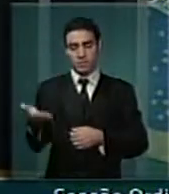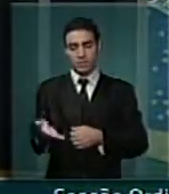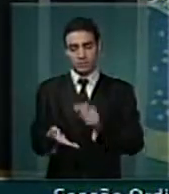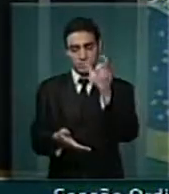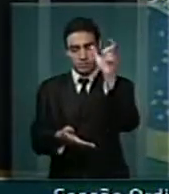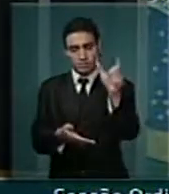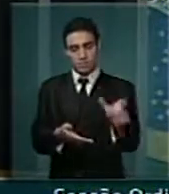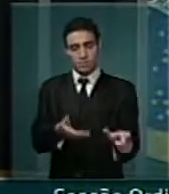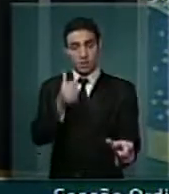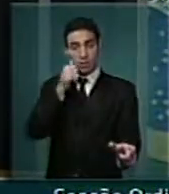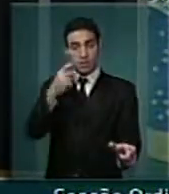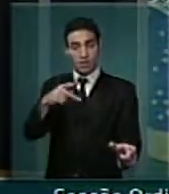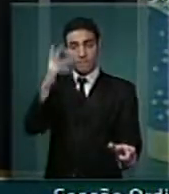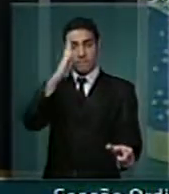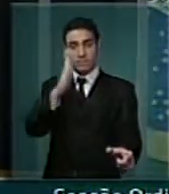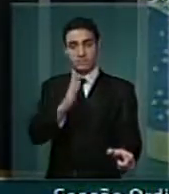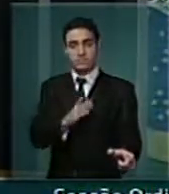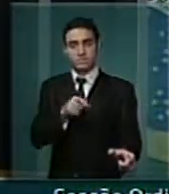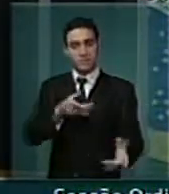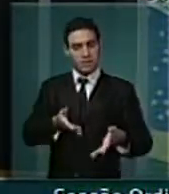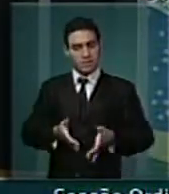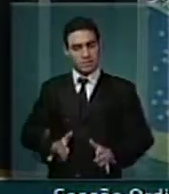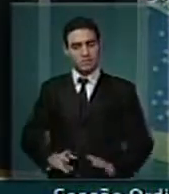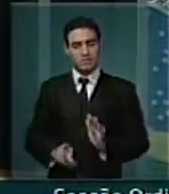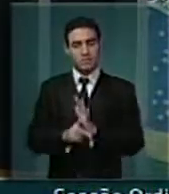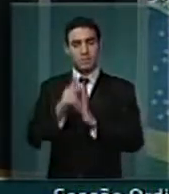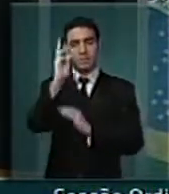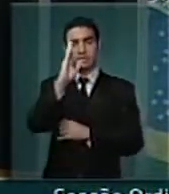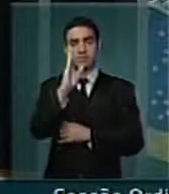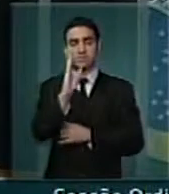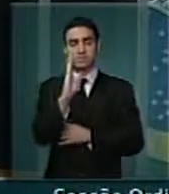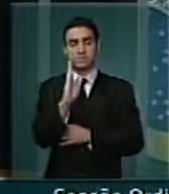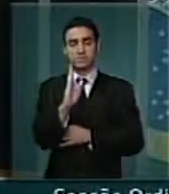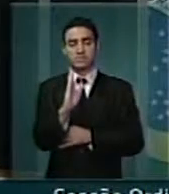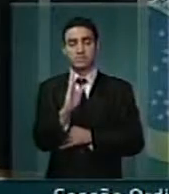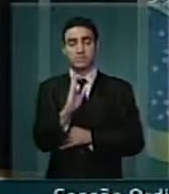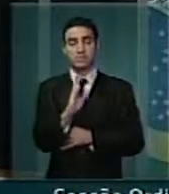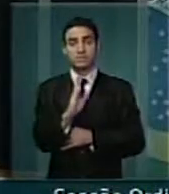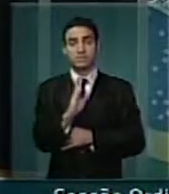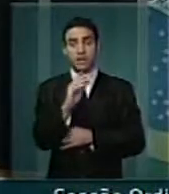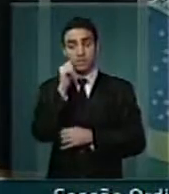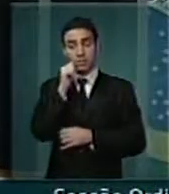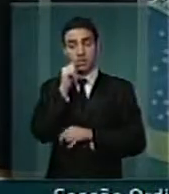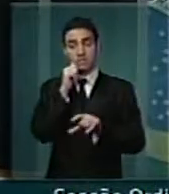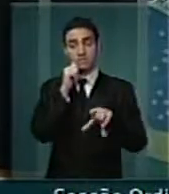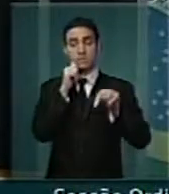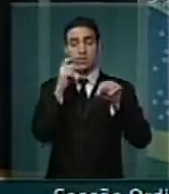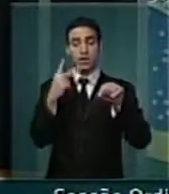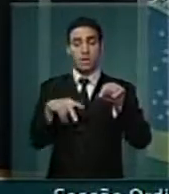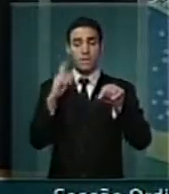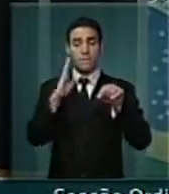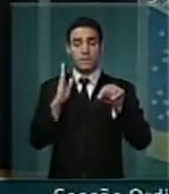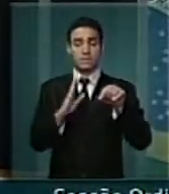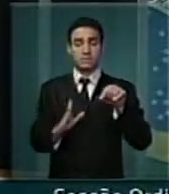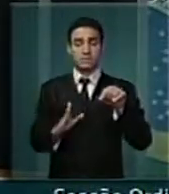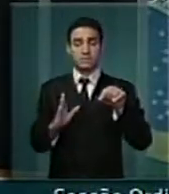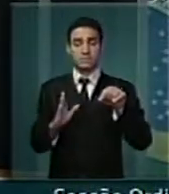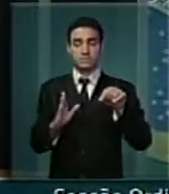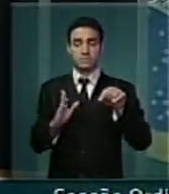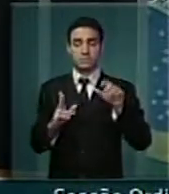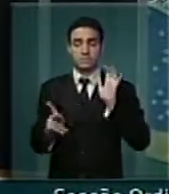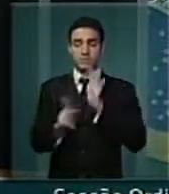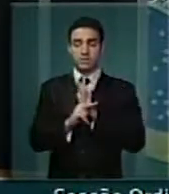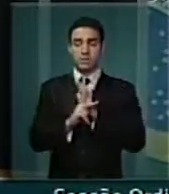mulher brasileira, aquela que aqui nasceu e aquela que escolheu esse país para ser a sua